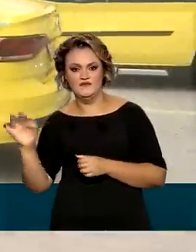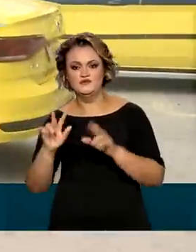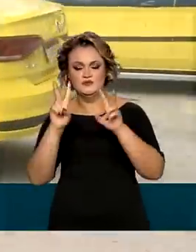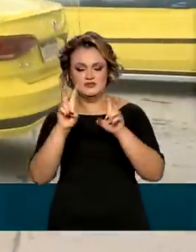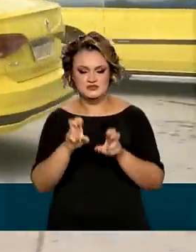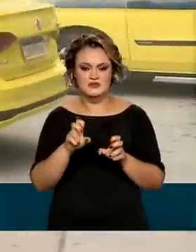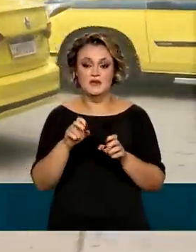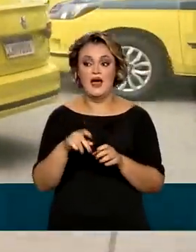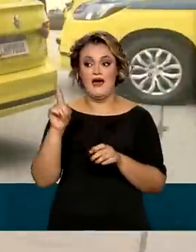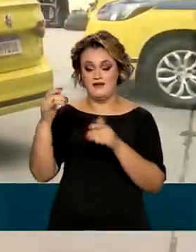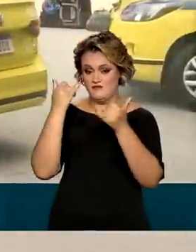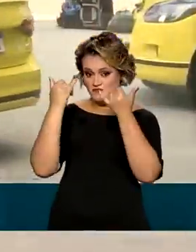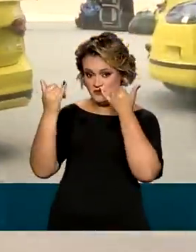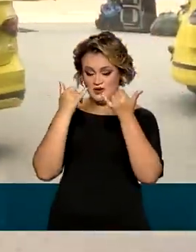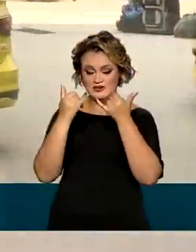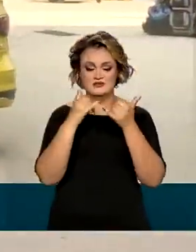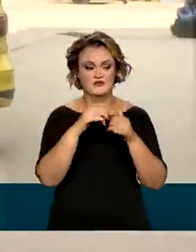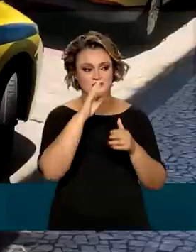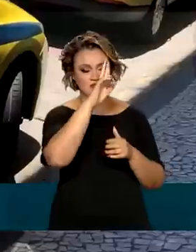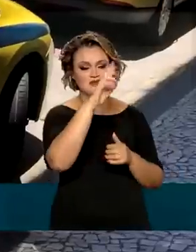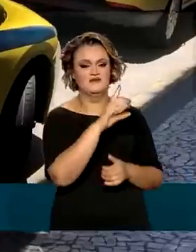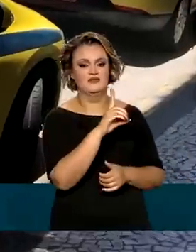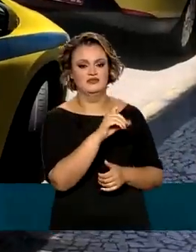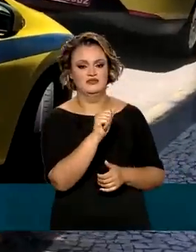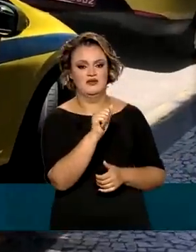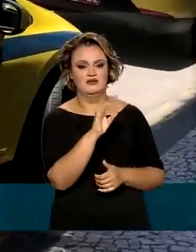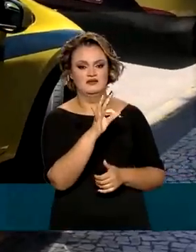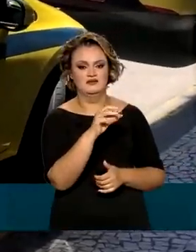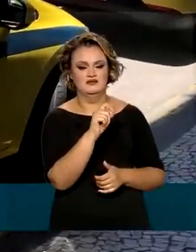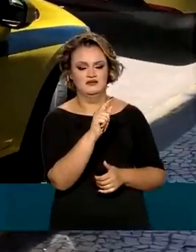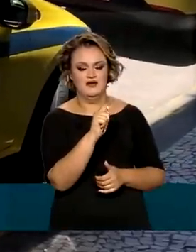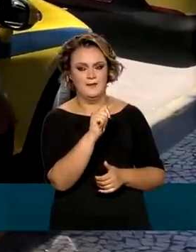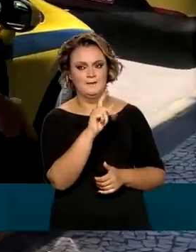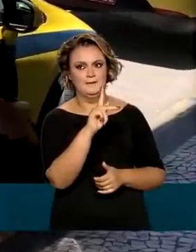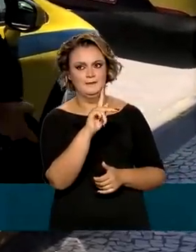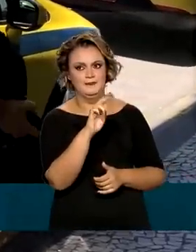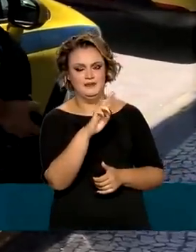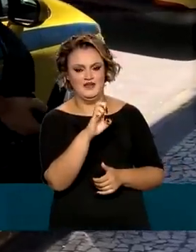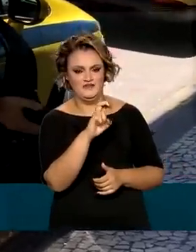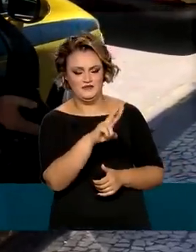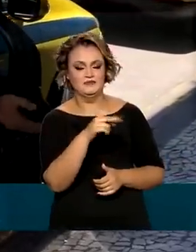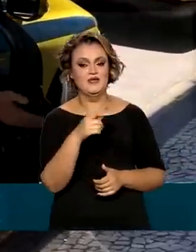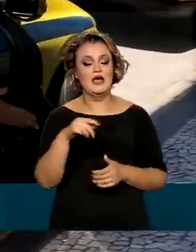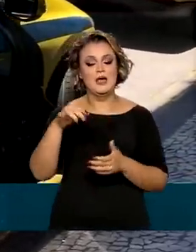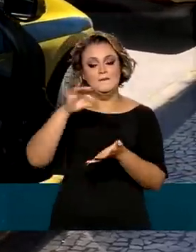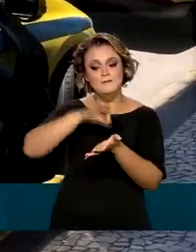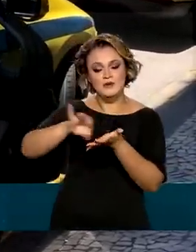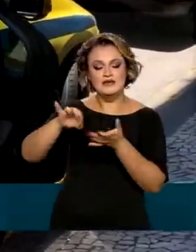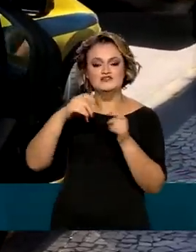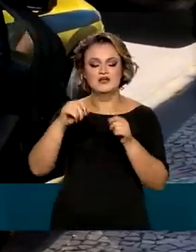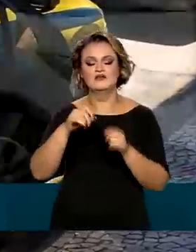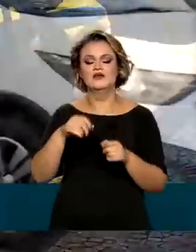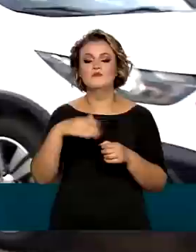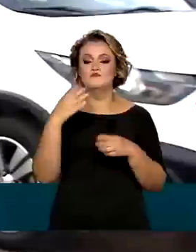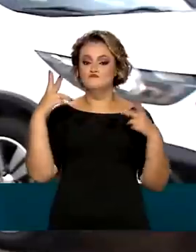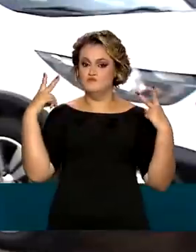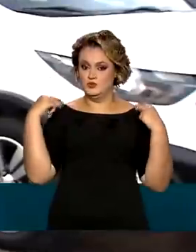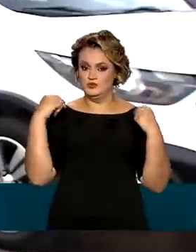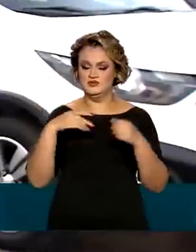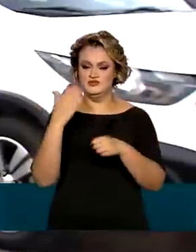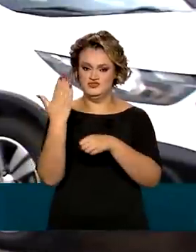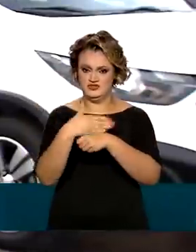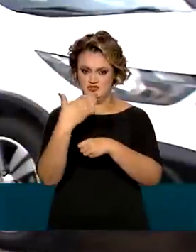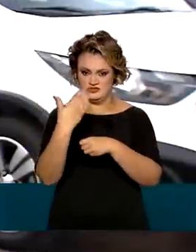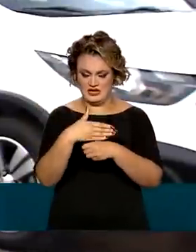dados serão processados pela data breve. Para o pagamento do benefício, serão considerados os motoristas de táxi, com carteira nacional de